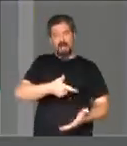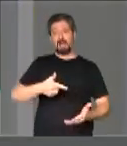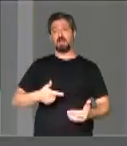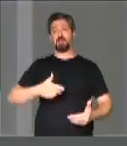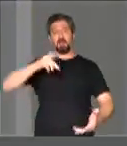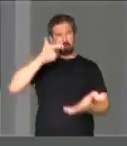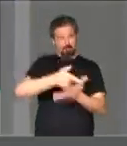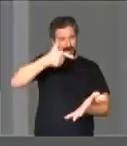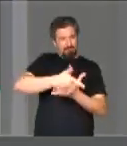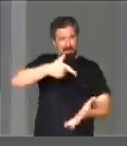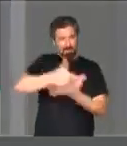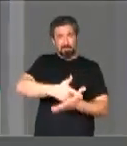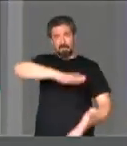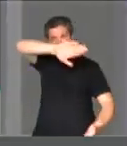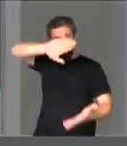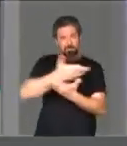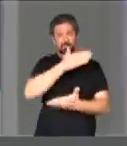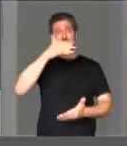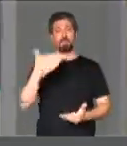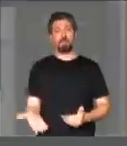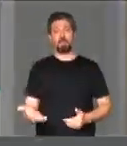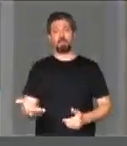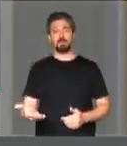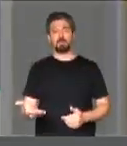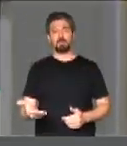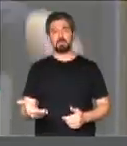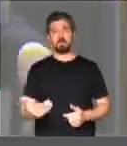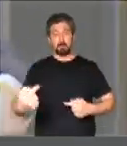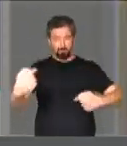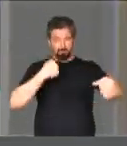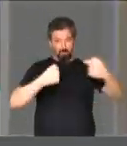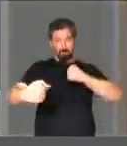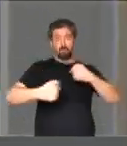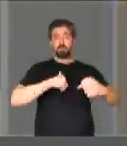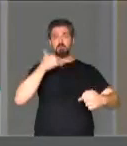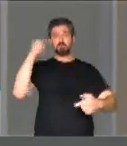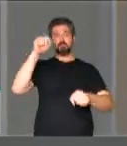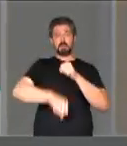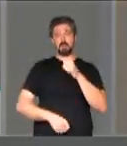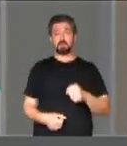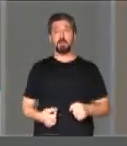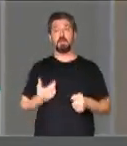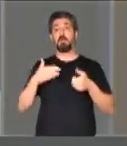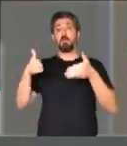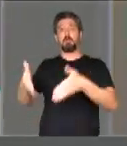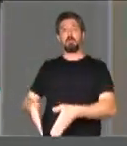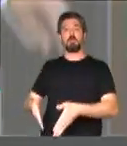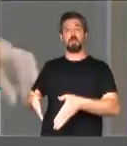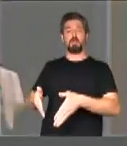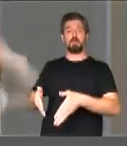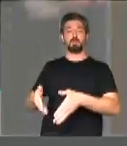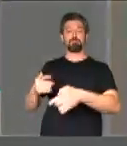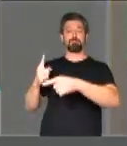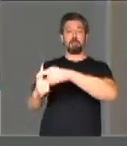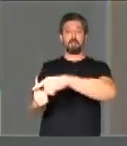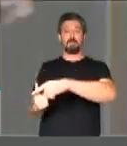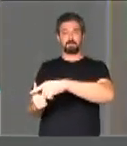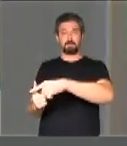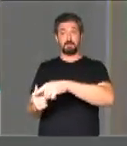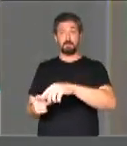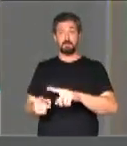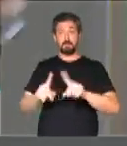pá, pá, pá, pá, pá, meteram bala em mim, e me mandarem para debaixo da vala,